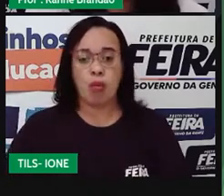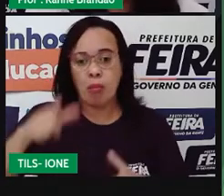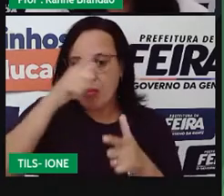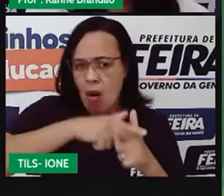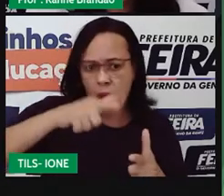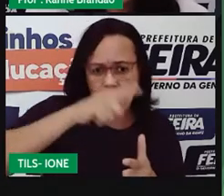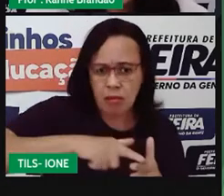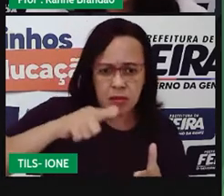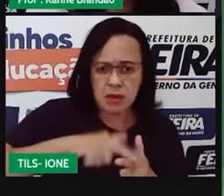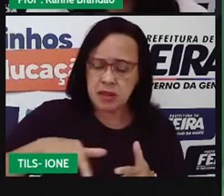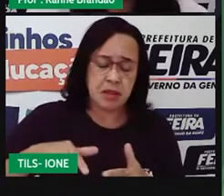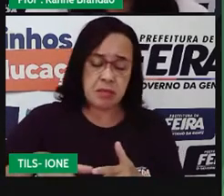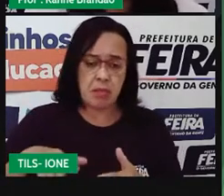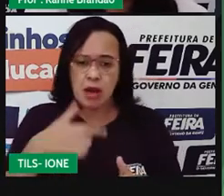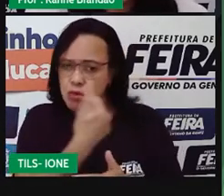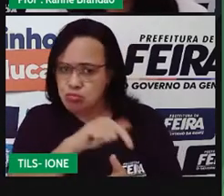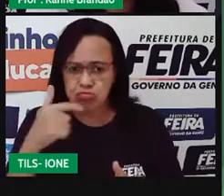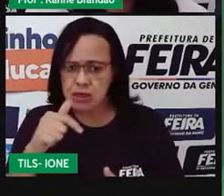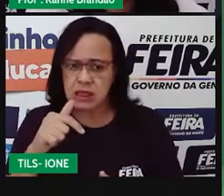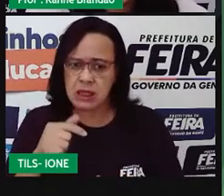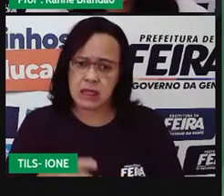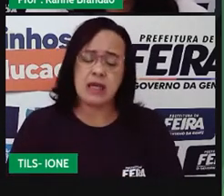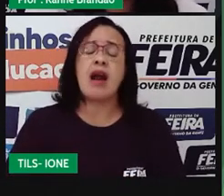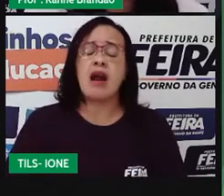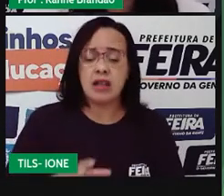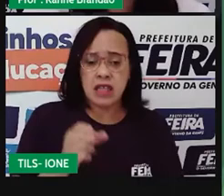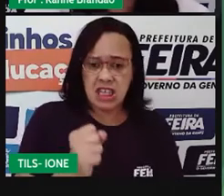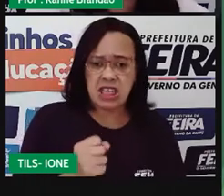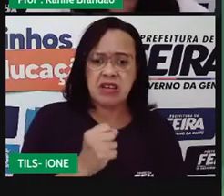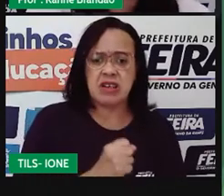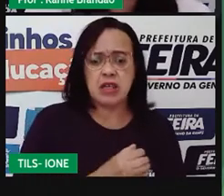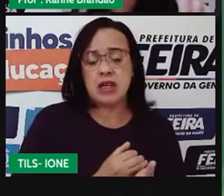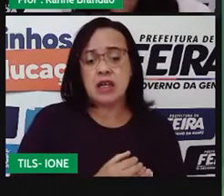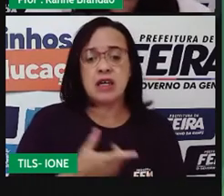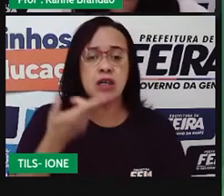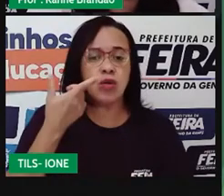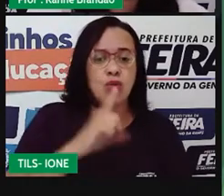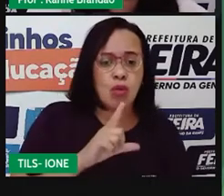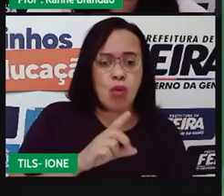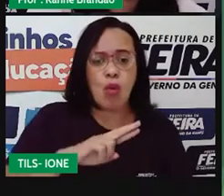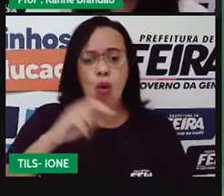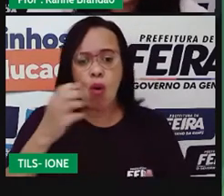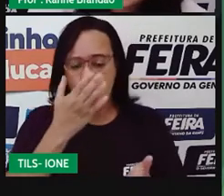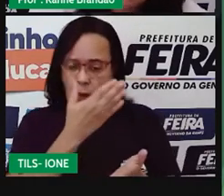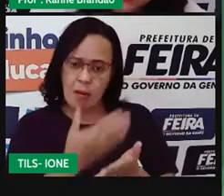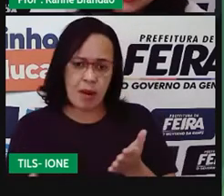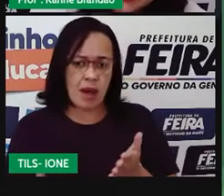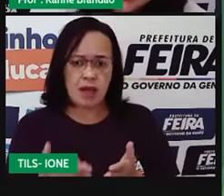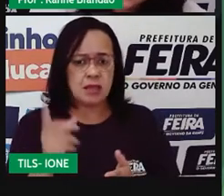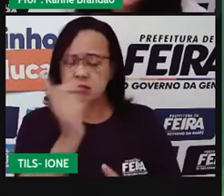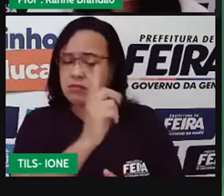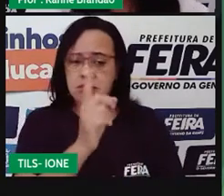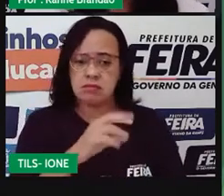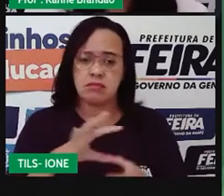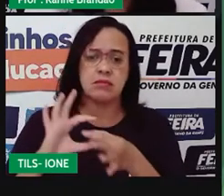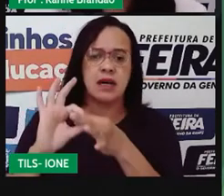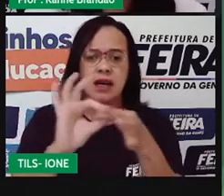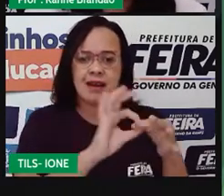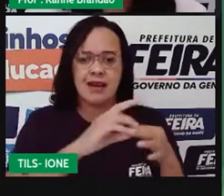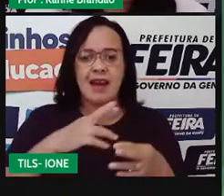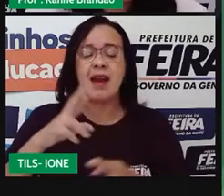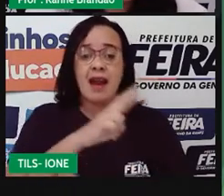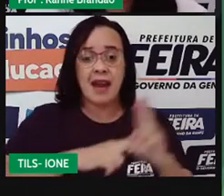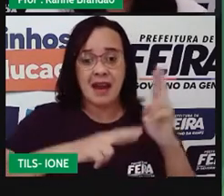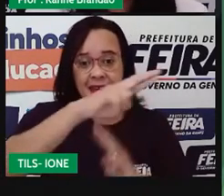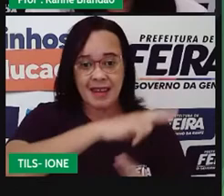Então, eles nem ganham nem perdem com isso. Para eles, é indiferente. Então, a gente classifica como relações harmônicas. E a gente vai